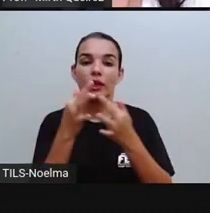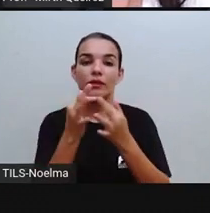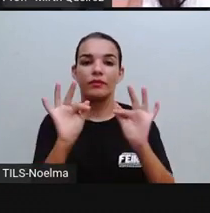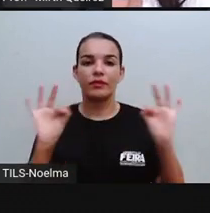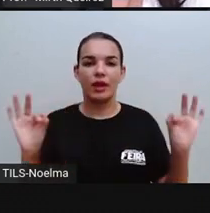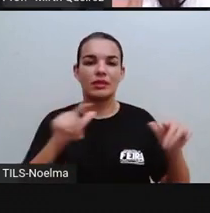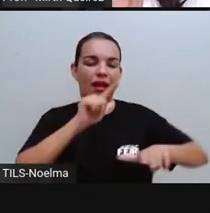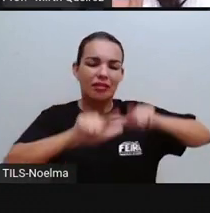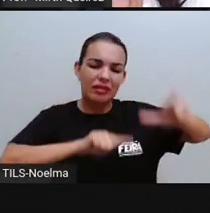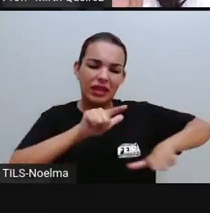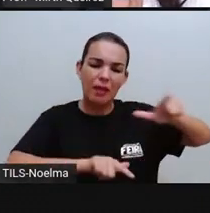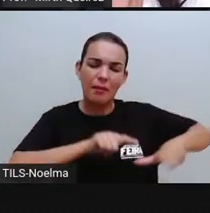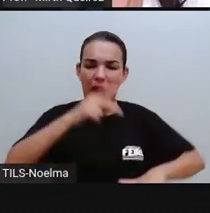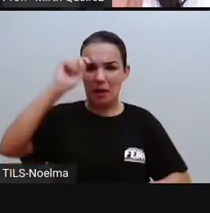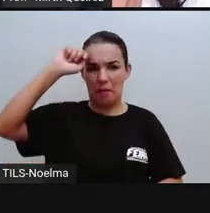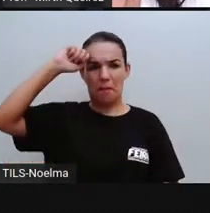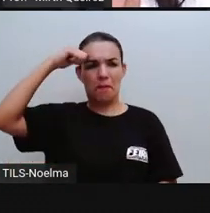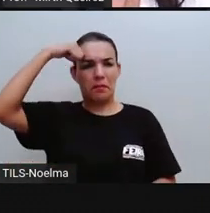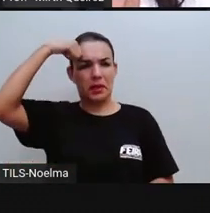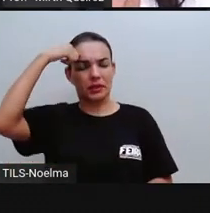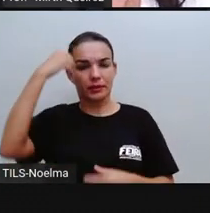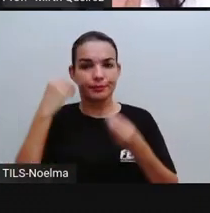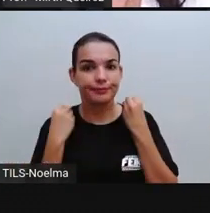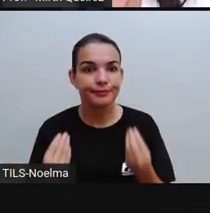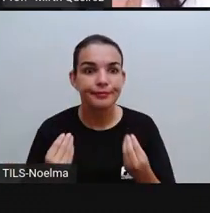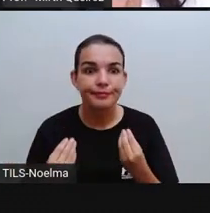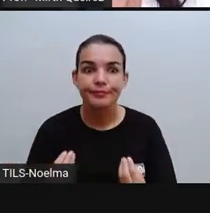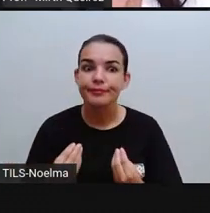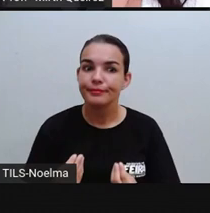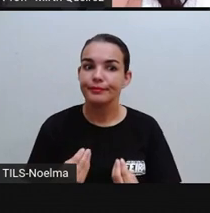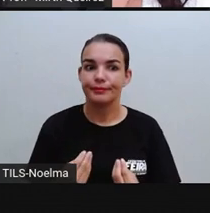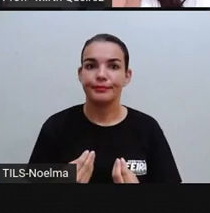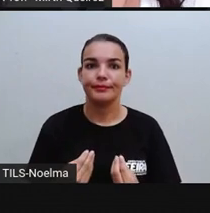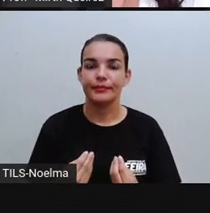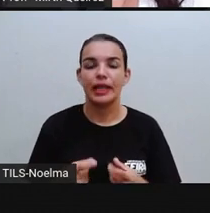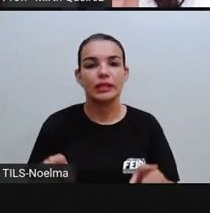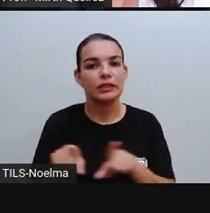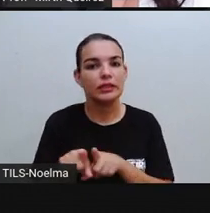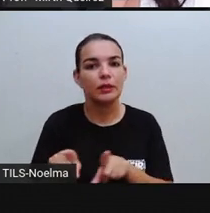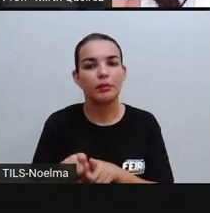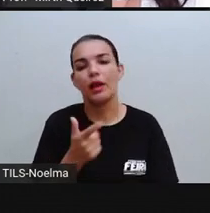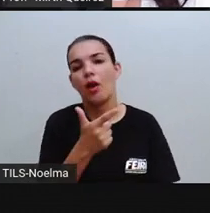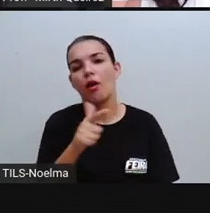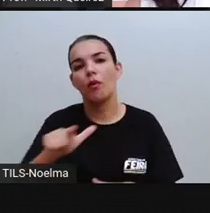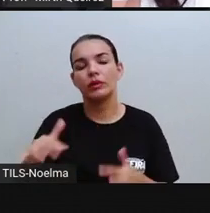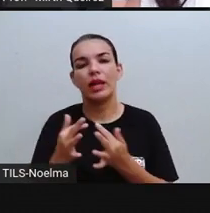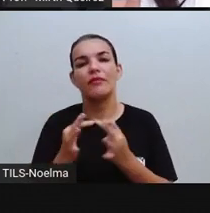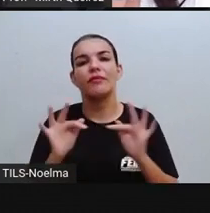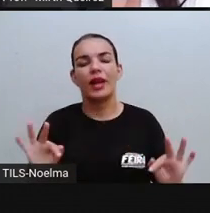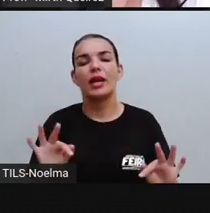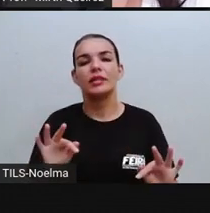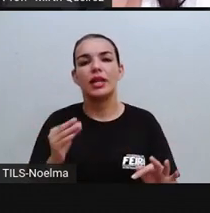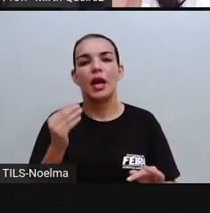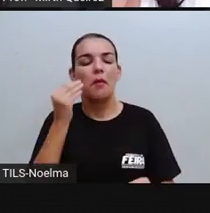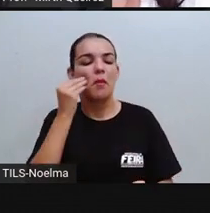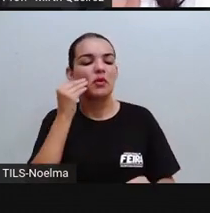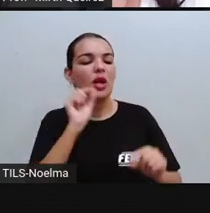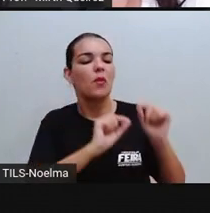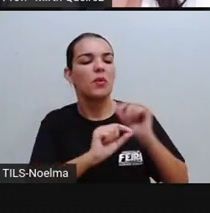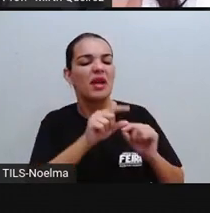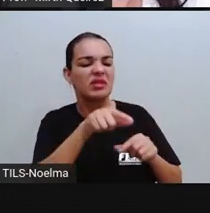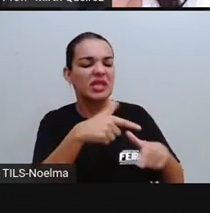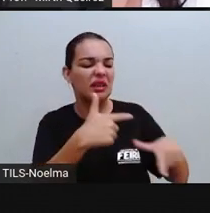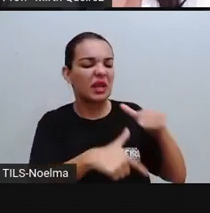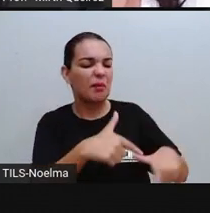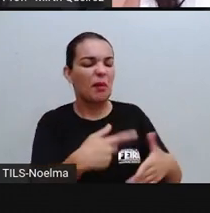é uma expressão racista. É uma frase que ela é usada para remeter um serviço mal feito ou realizado de